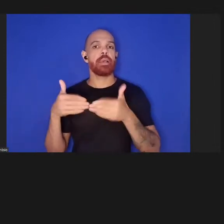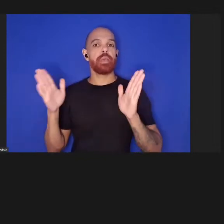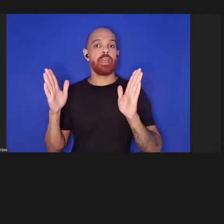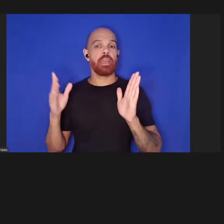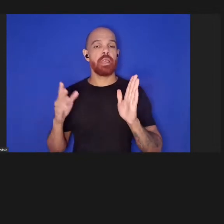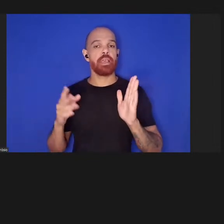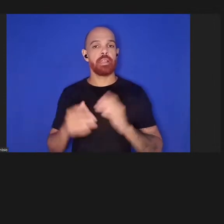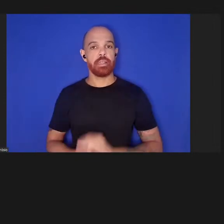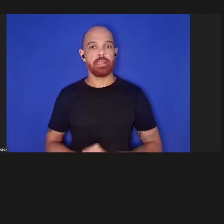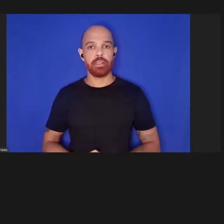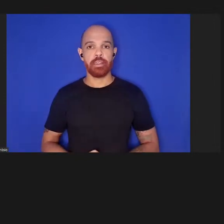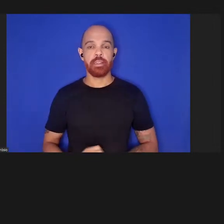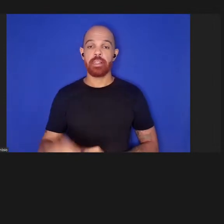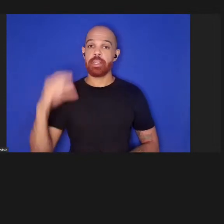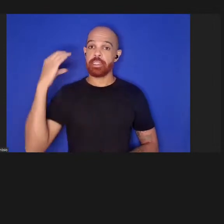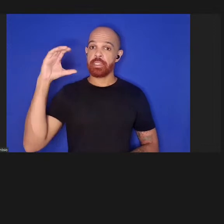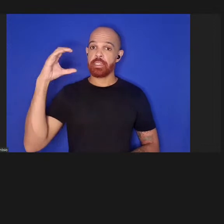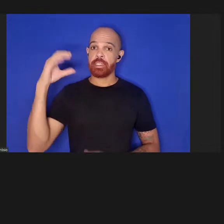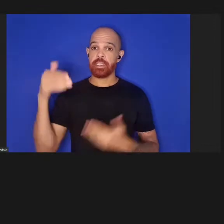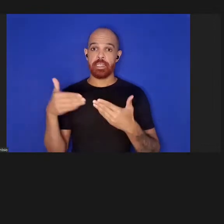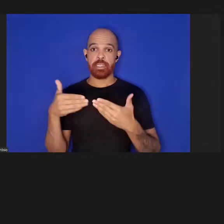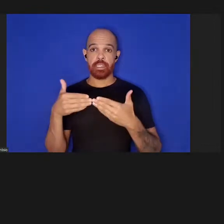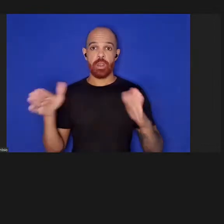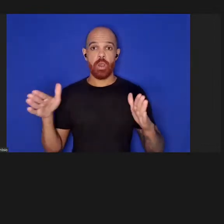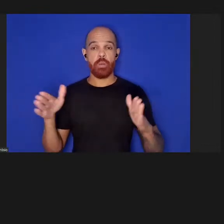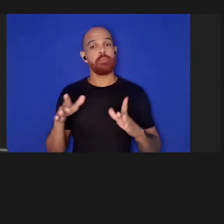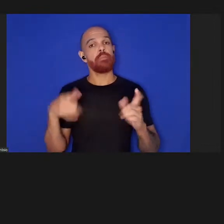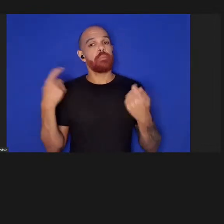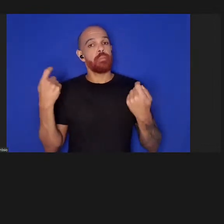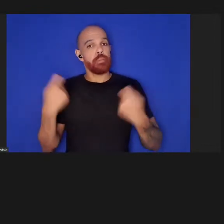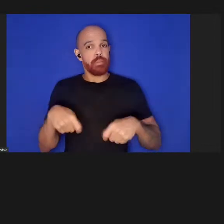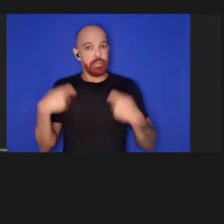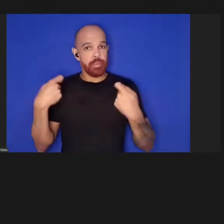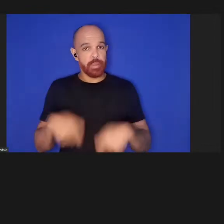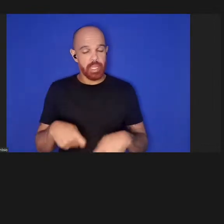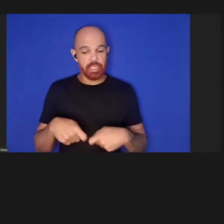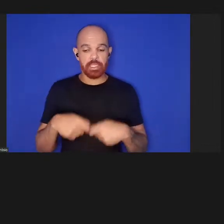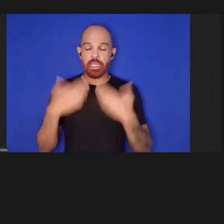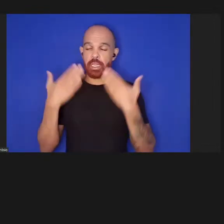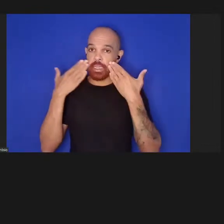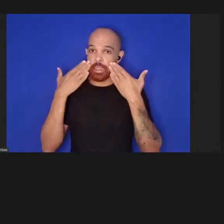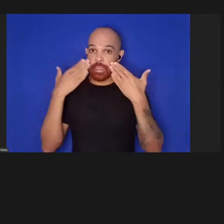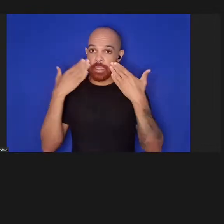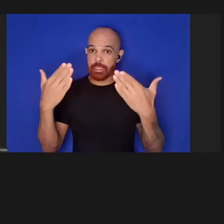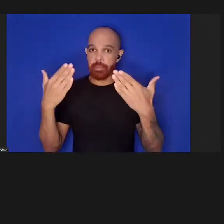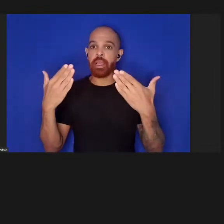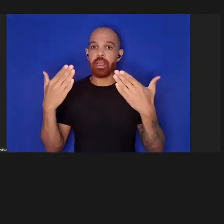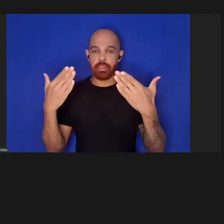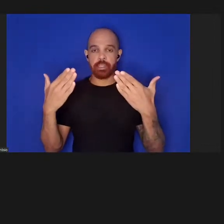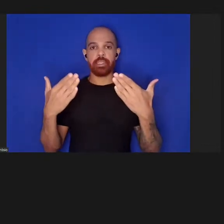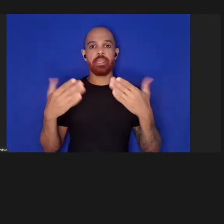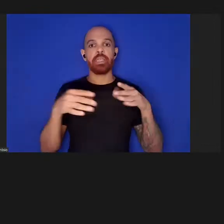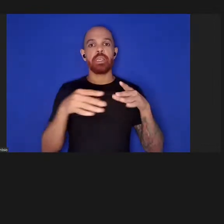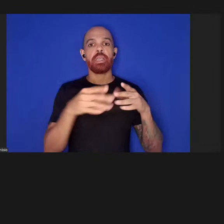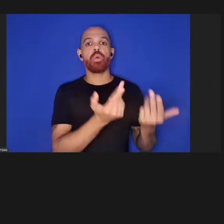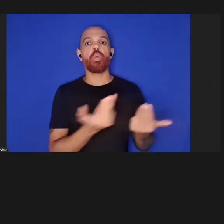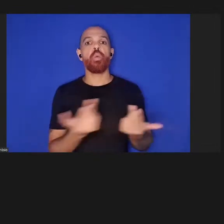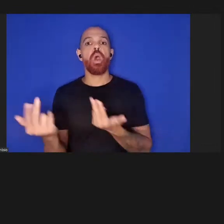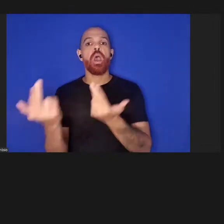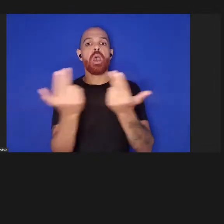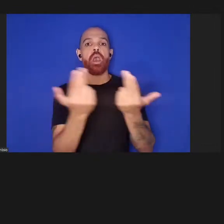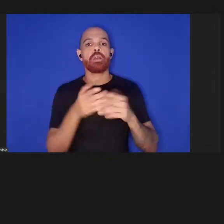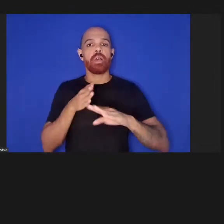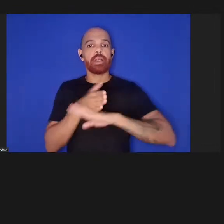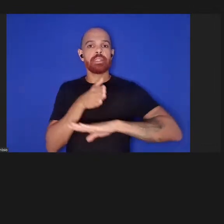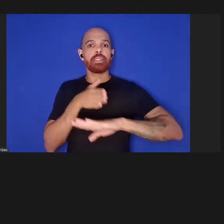aberta requer maior transparência e igualdade no acesso científico à